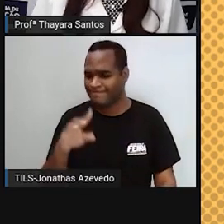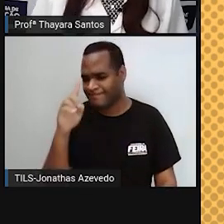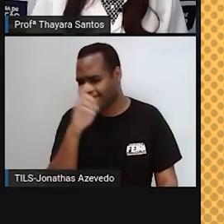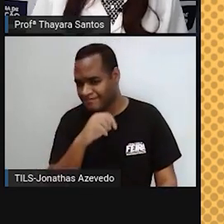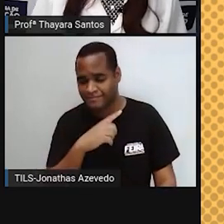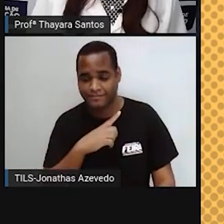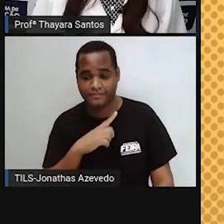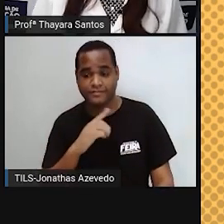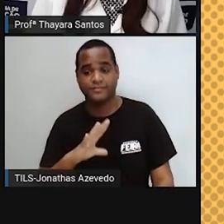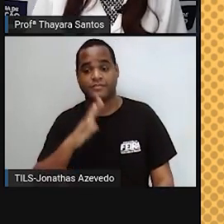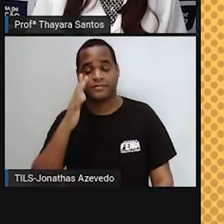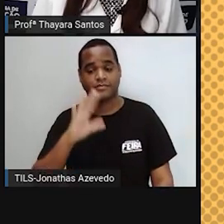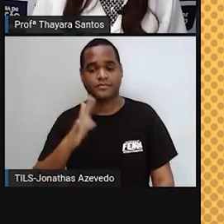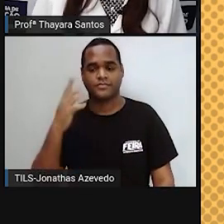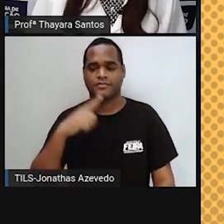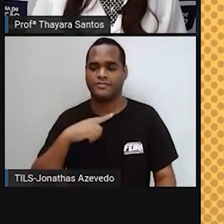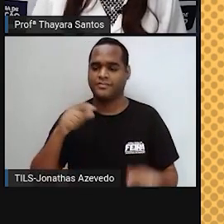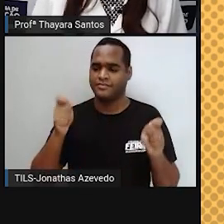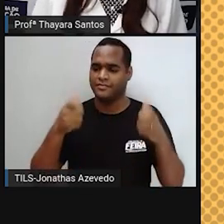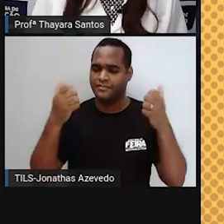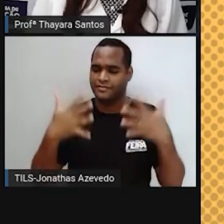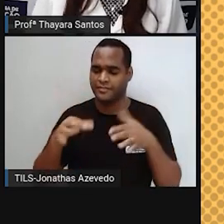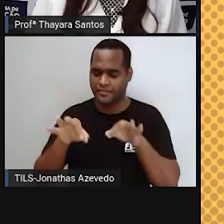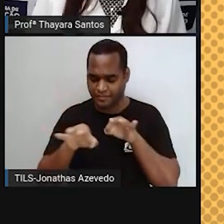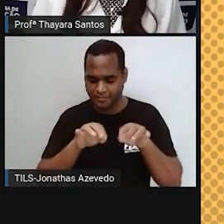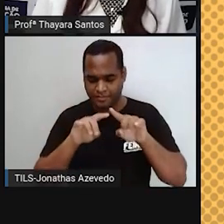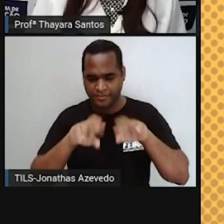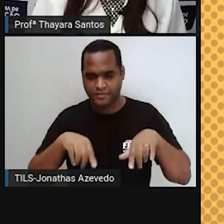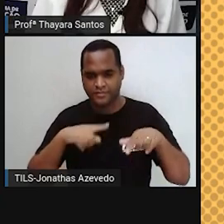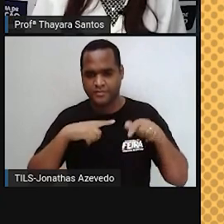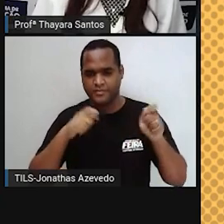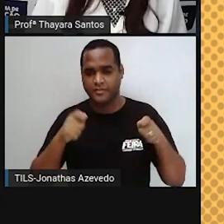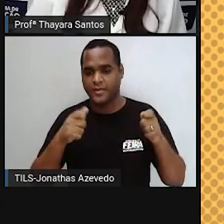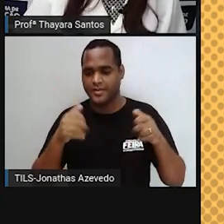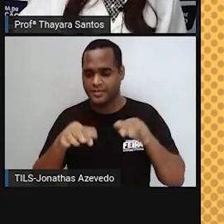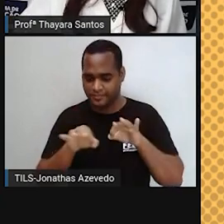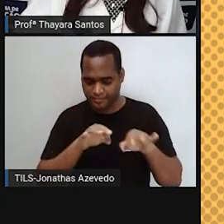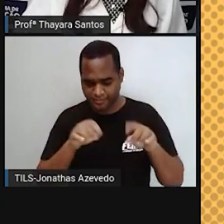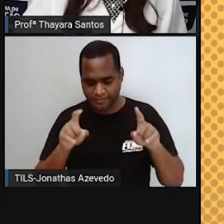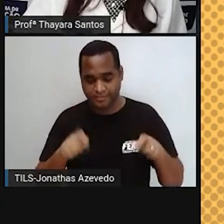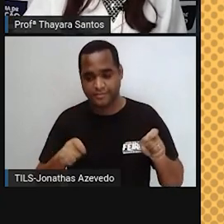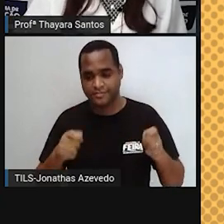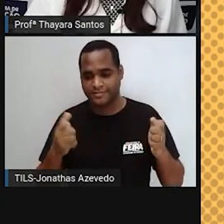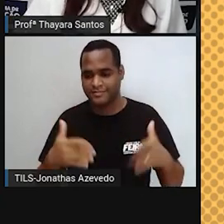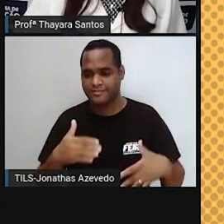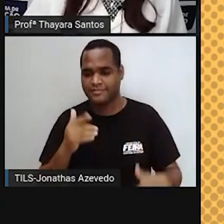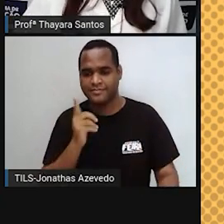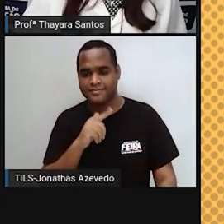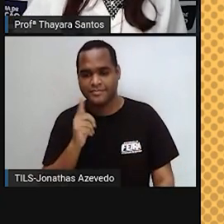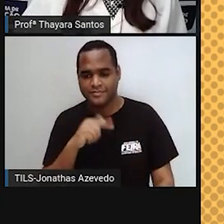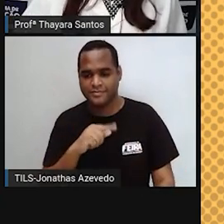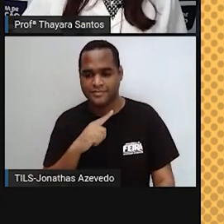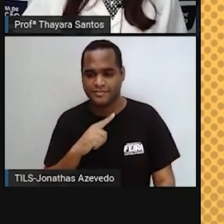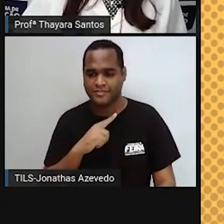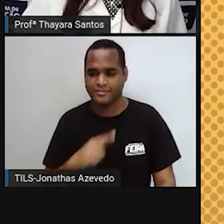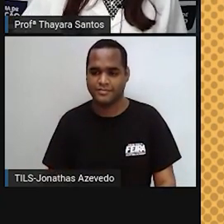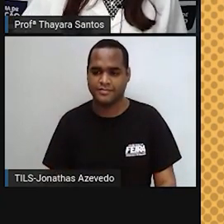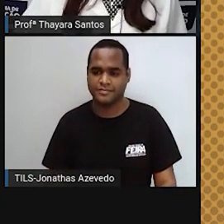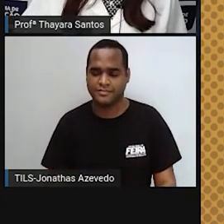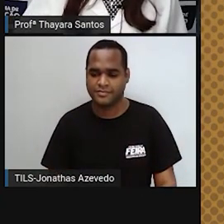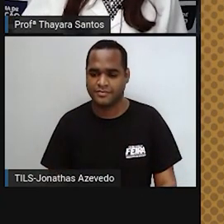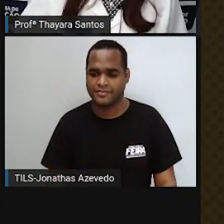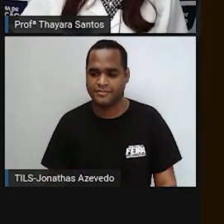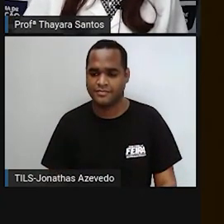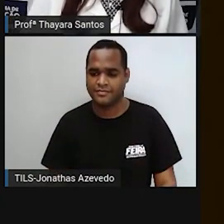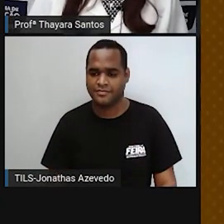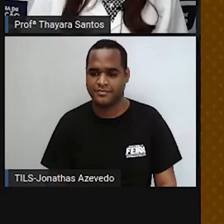muito obrigada por estarem aqui, porque tudo está sendo preparado com muito carinho para vocês, tá? Então, vamos lá agora iniciar nossos estudos.